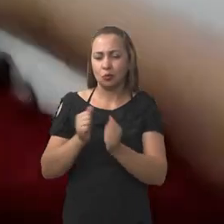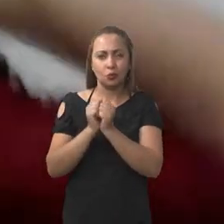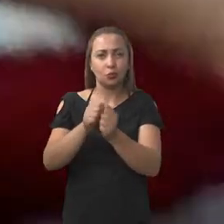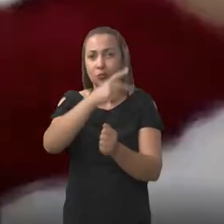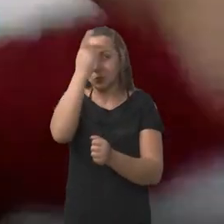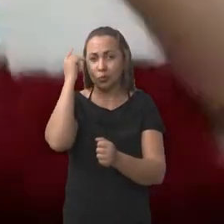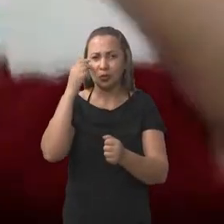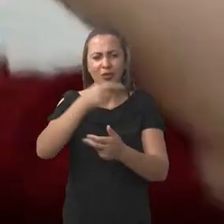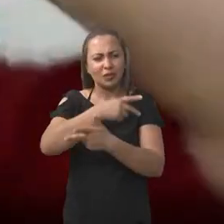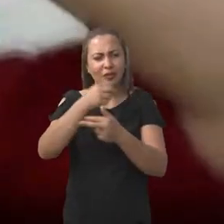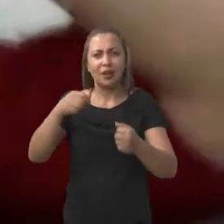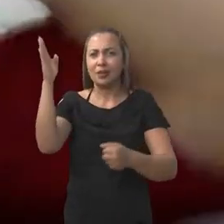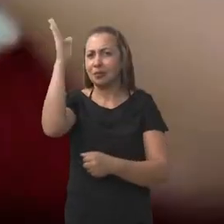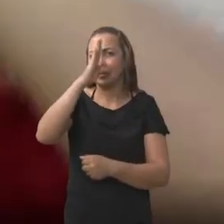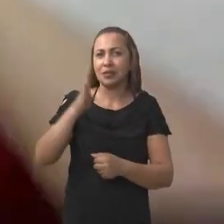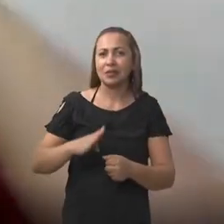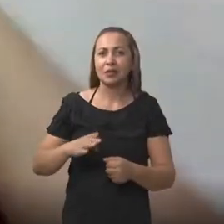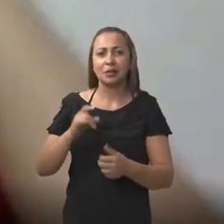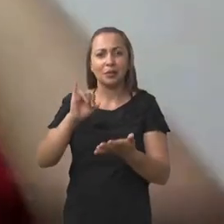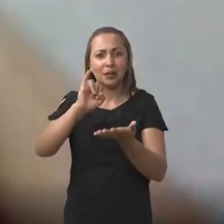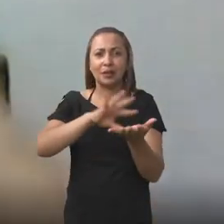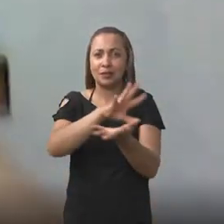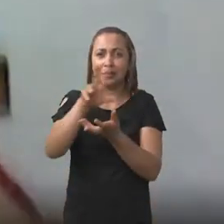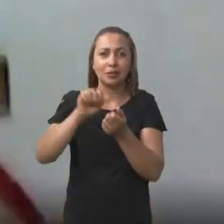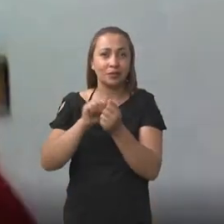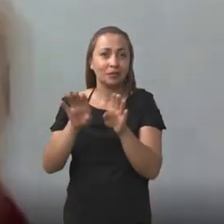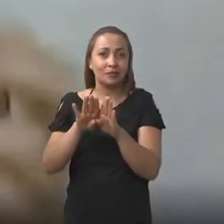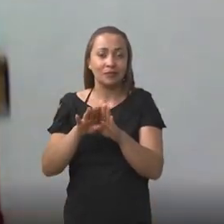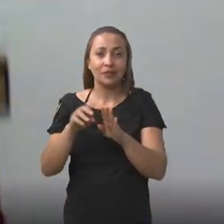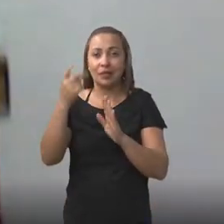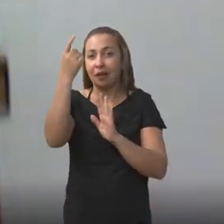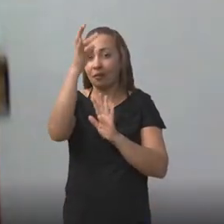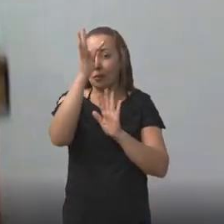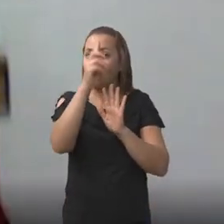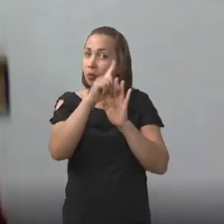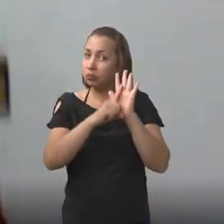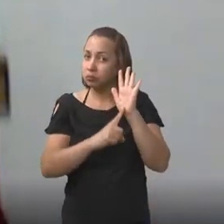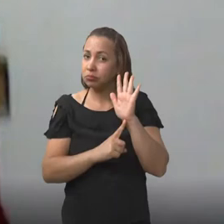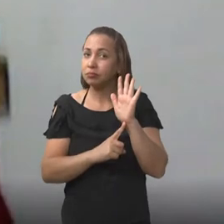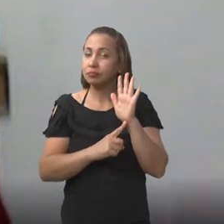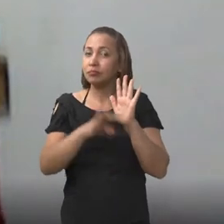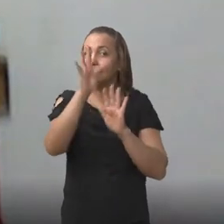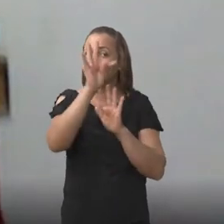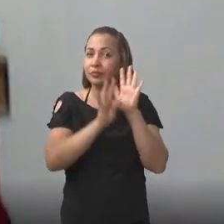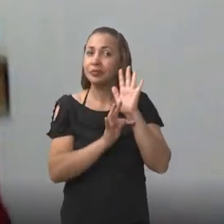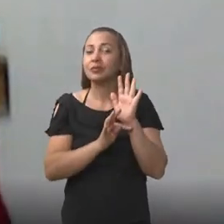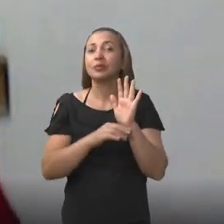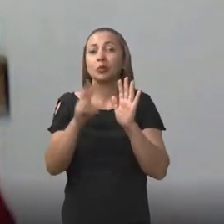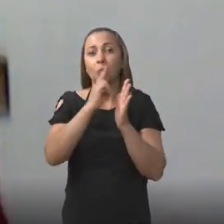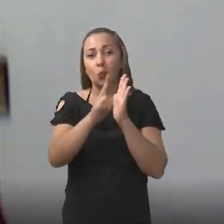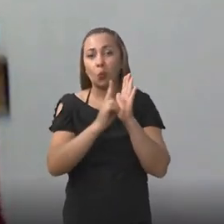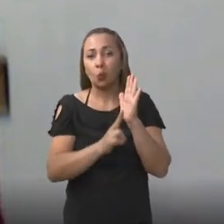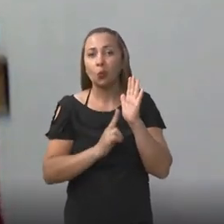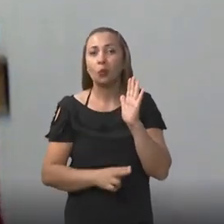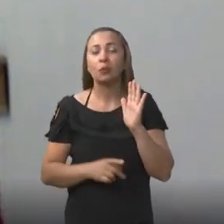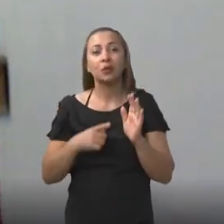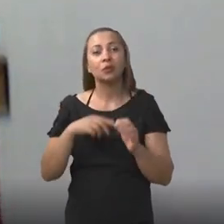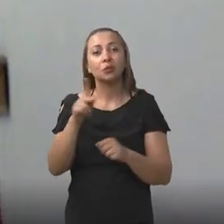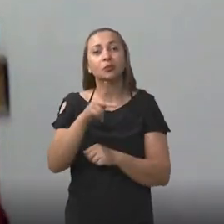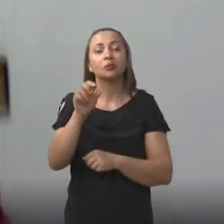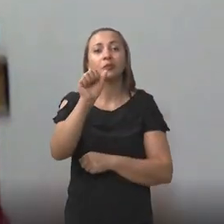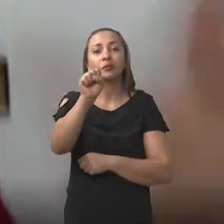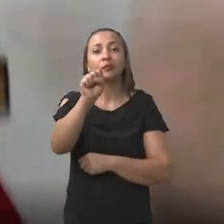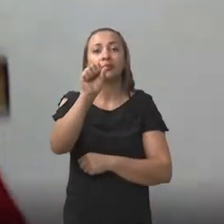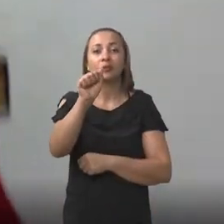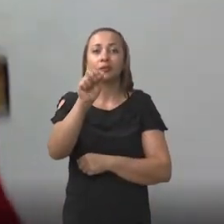pessoas de vários lugares do Brasil, de fora do Brasil também. Aí, saiu a lista dos premiados com destaque,